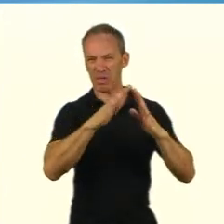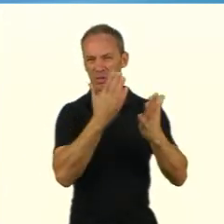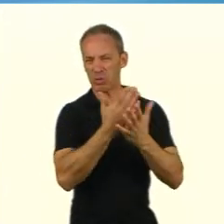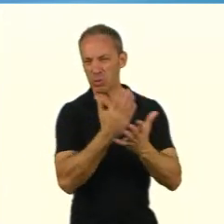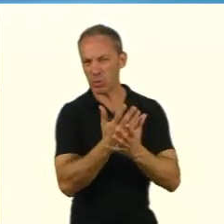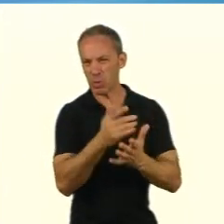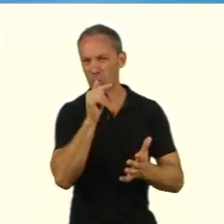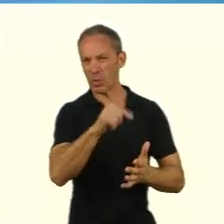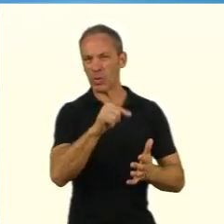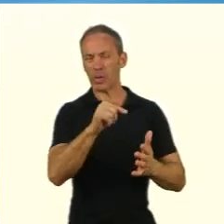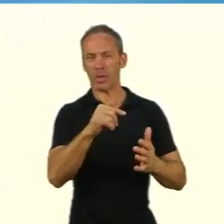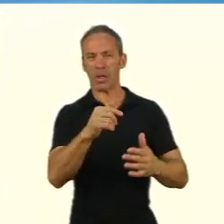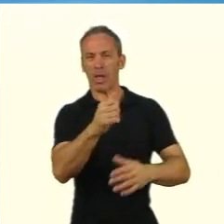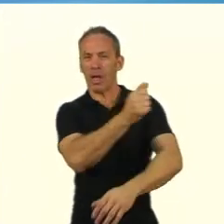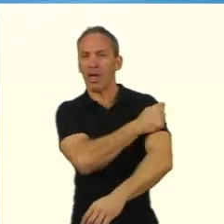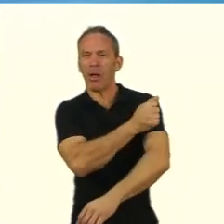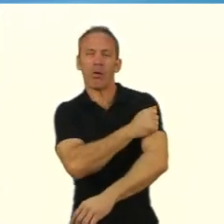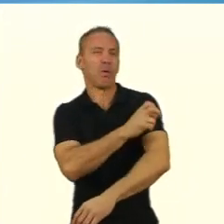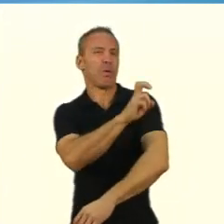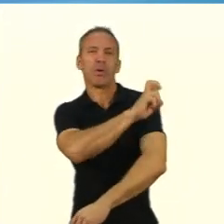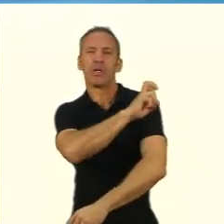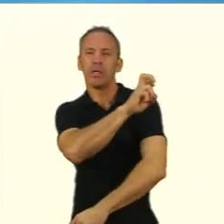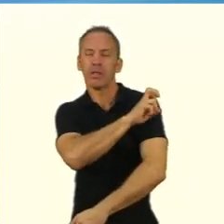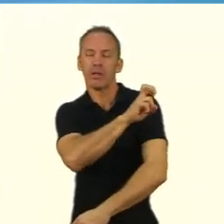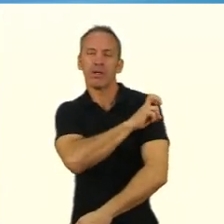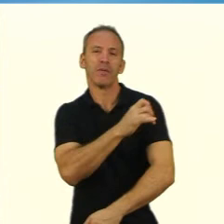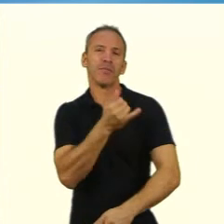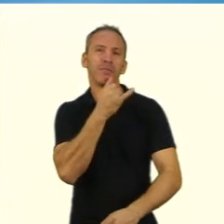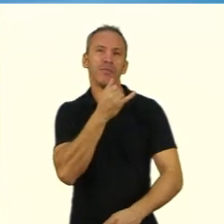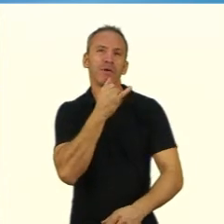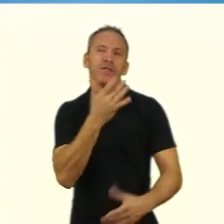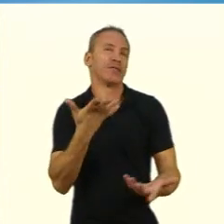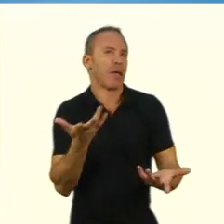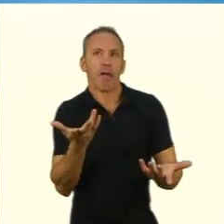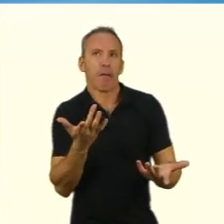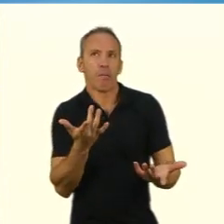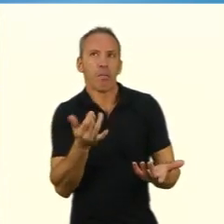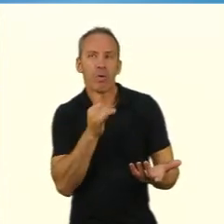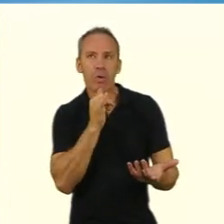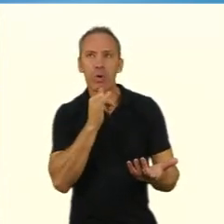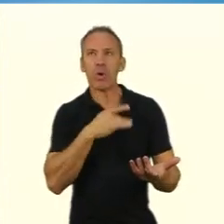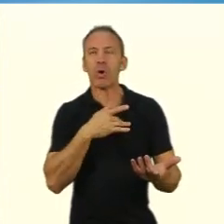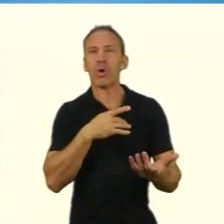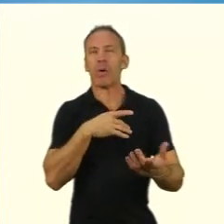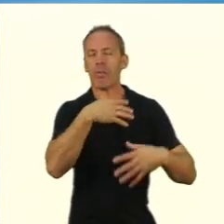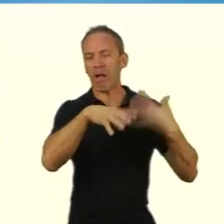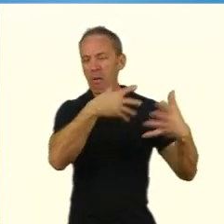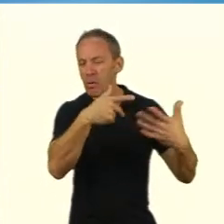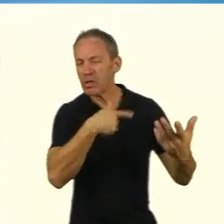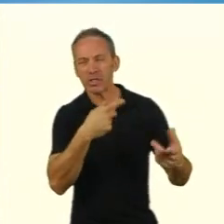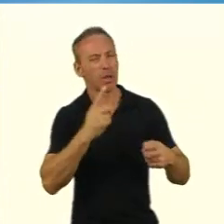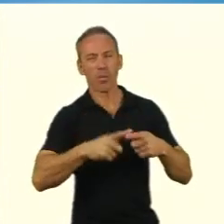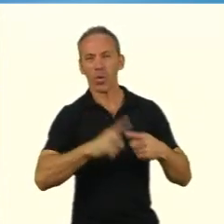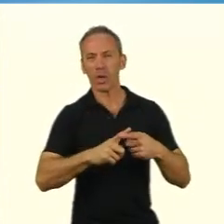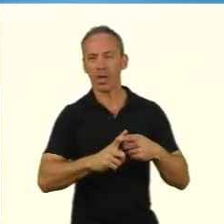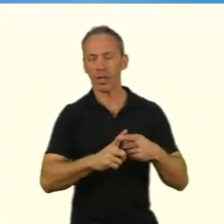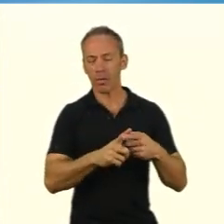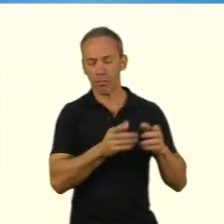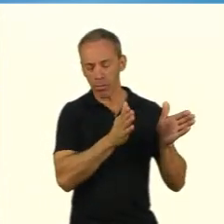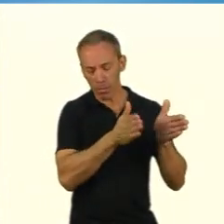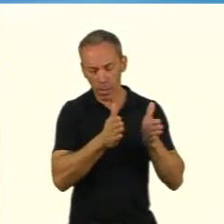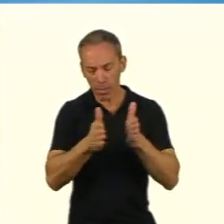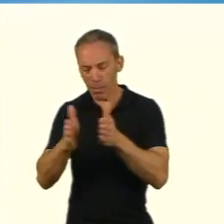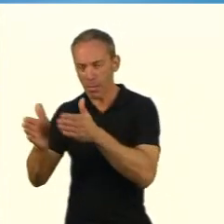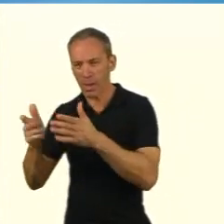chegar nesse objetivo geral você precisa passar por outros menores então já que eu quero por exemplo responder a questão da